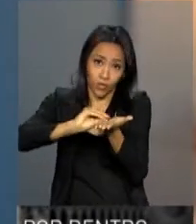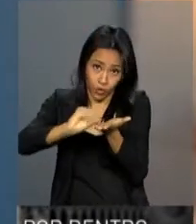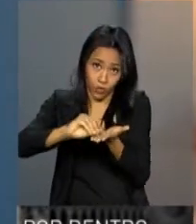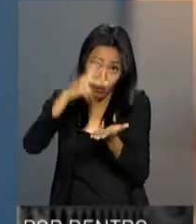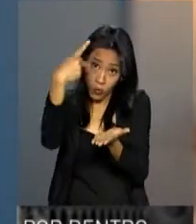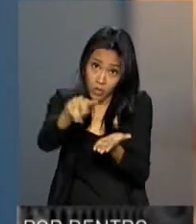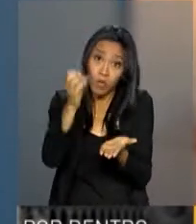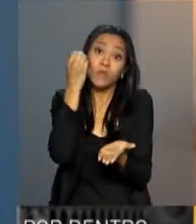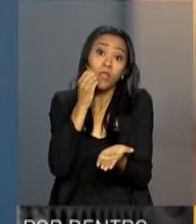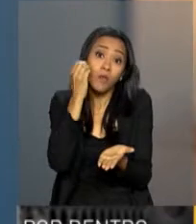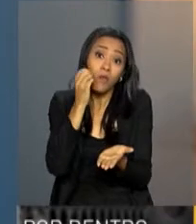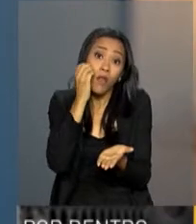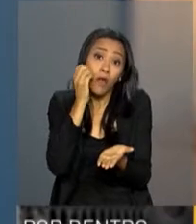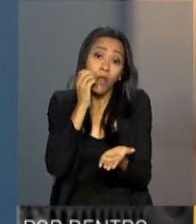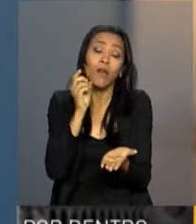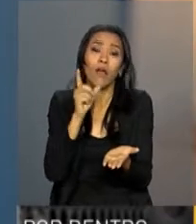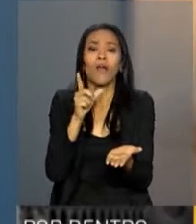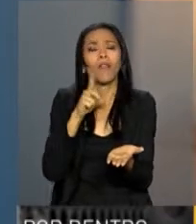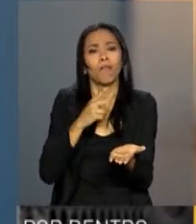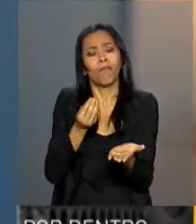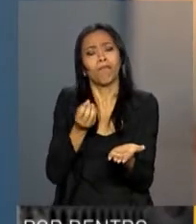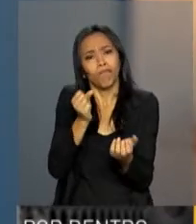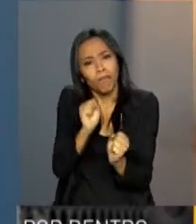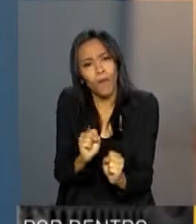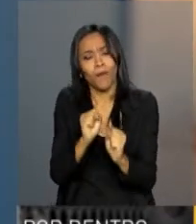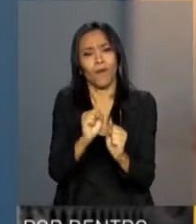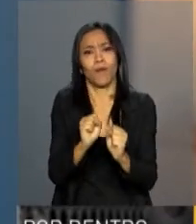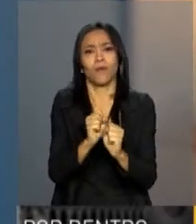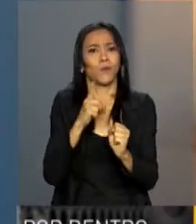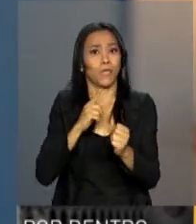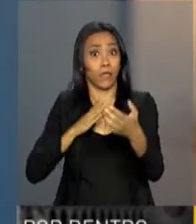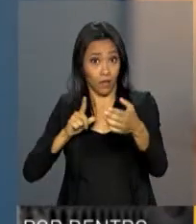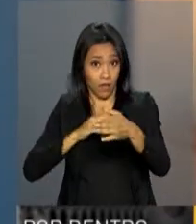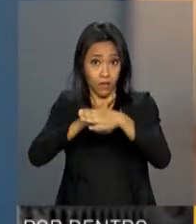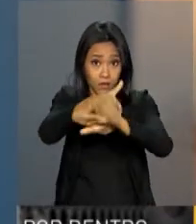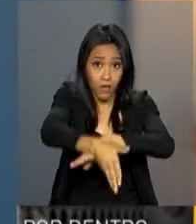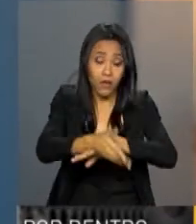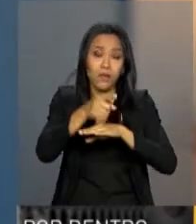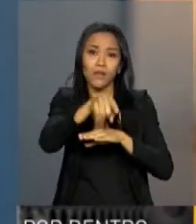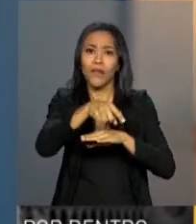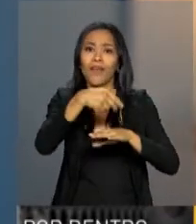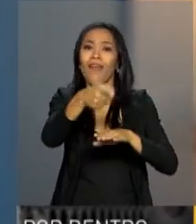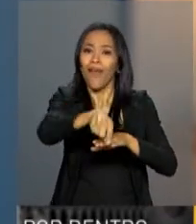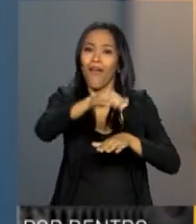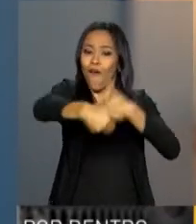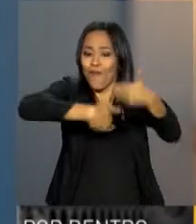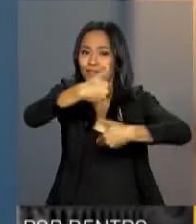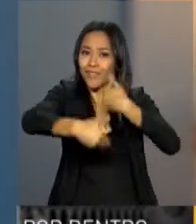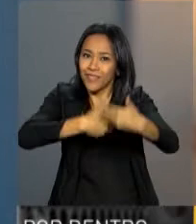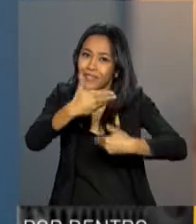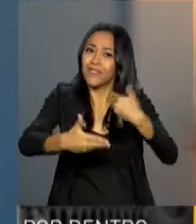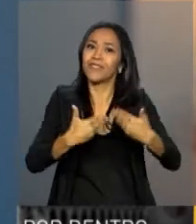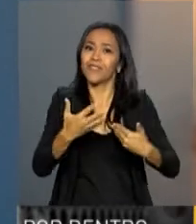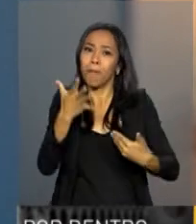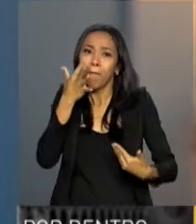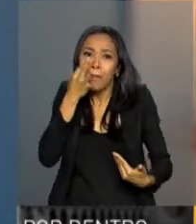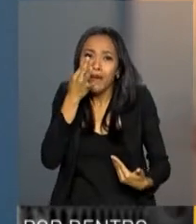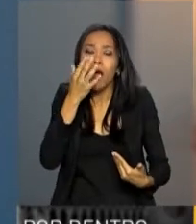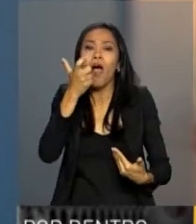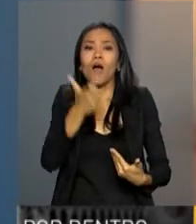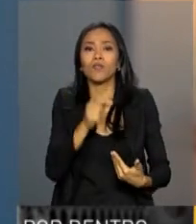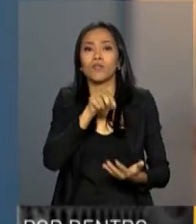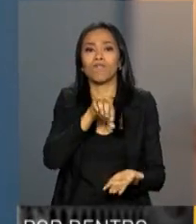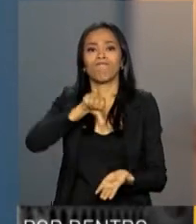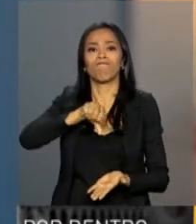do seu próprio celular, ele poderá ter acesso aos serviços que são oferecidos de forma presencial nas